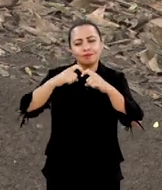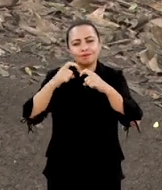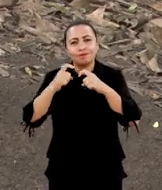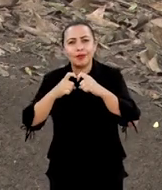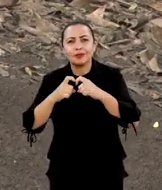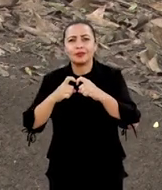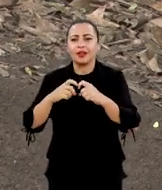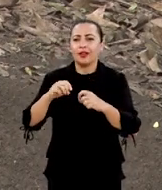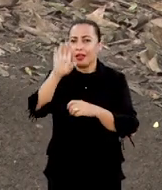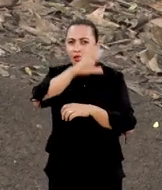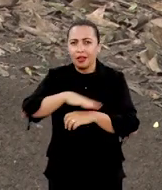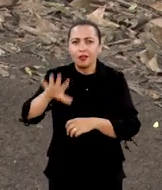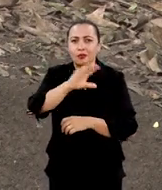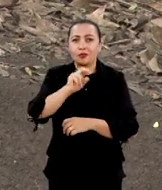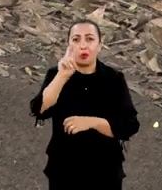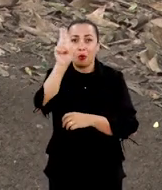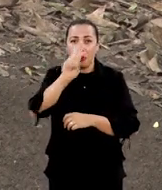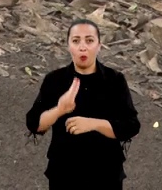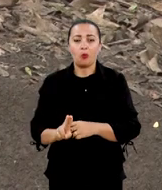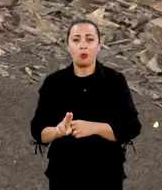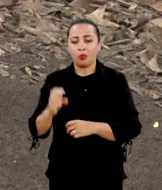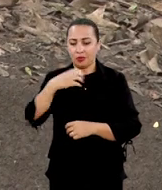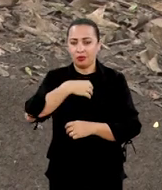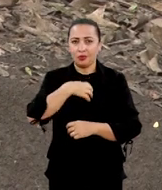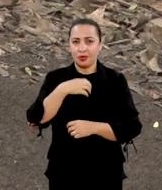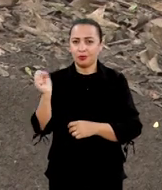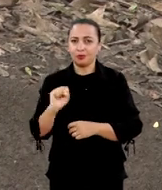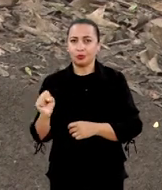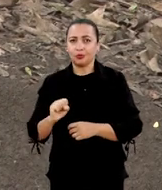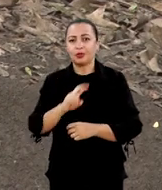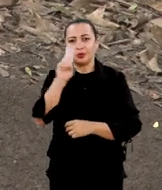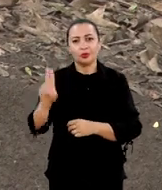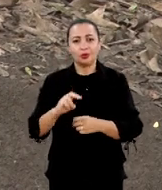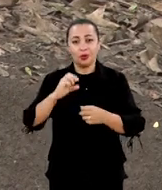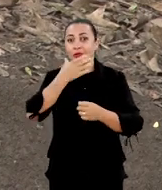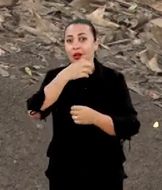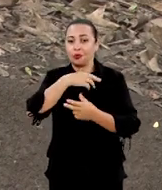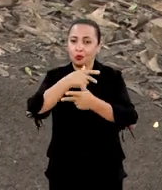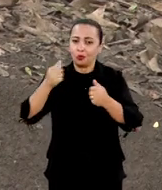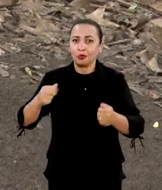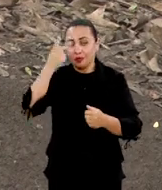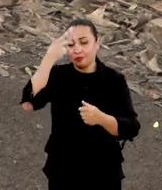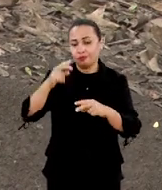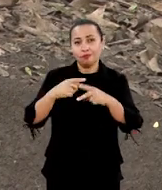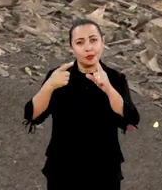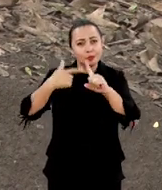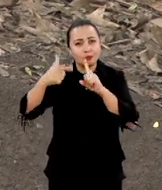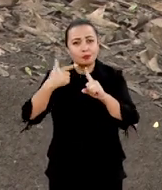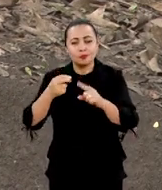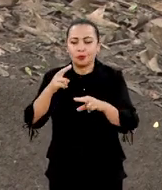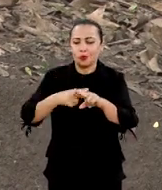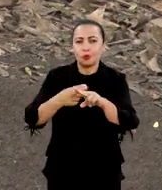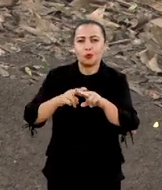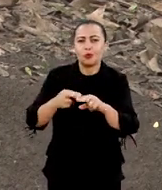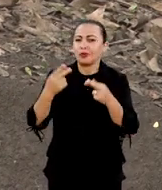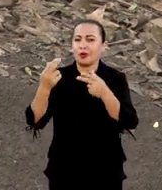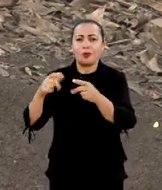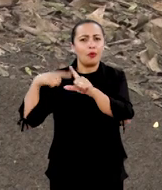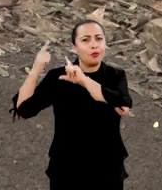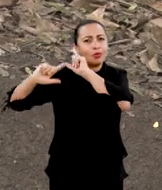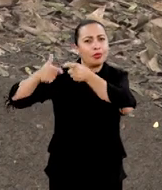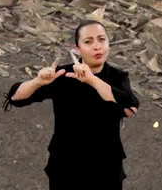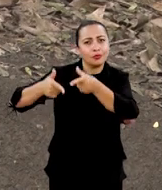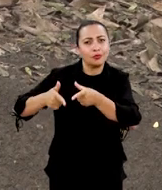Instituto Federal Baiano, na região de Uruçuca, no sul da Bahia, têm utilizado o fruto dessa planta para produzir um chocolate tão